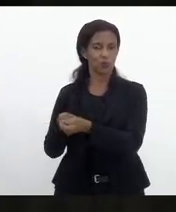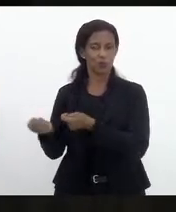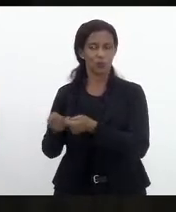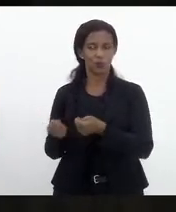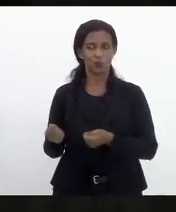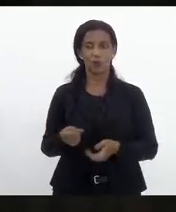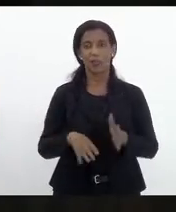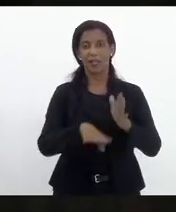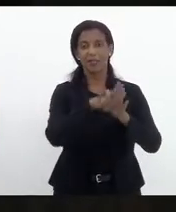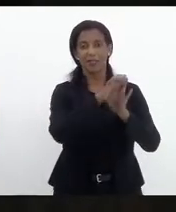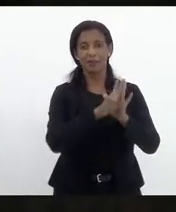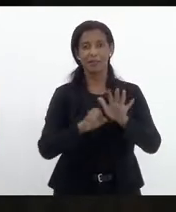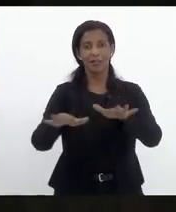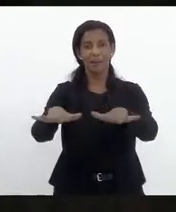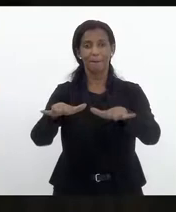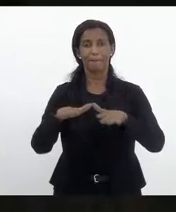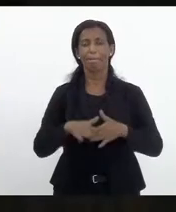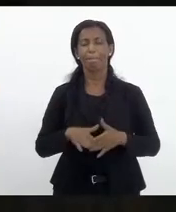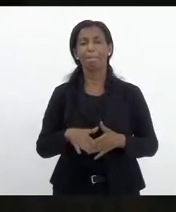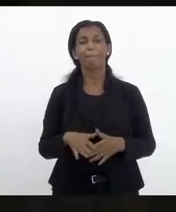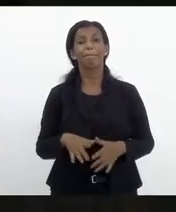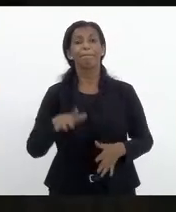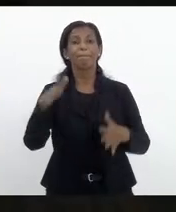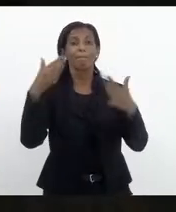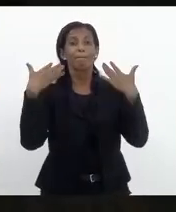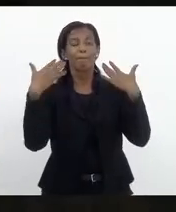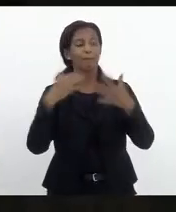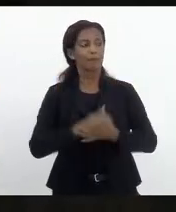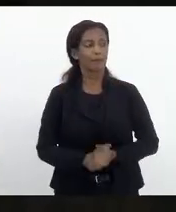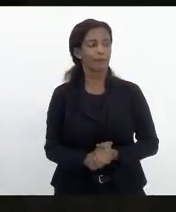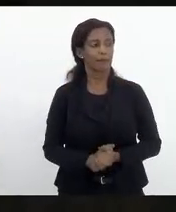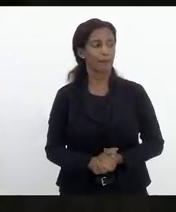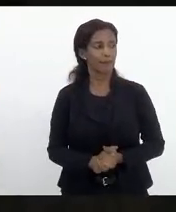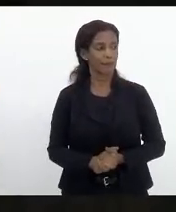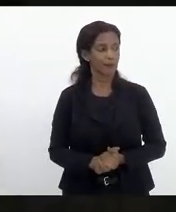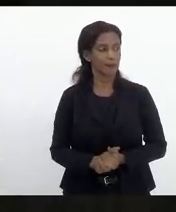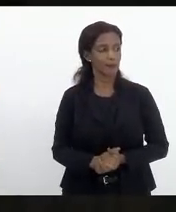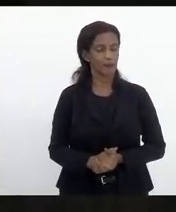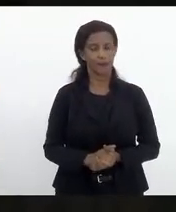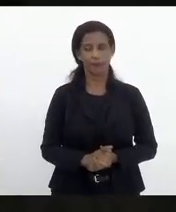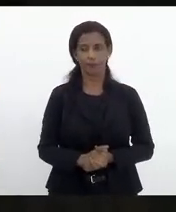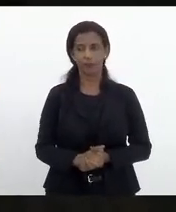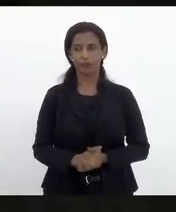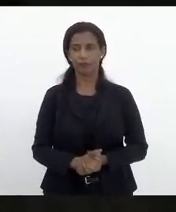às emendas de plenário. Quero chamar a atenção do autor e do plenário,